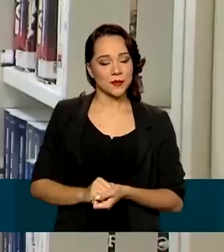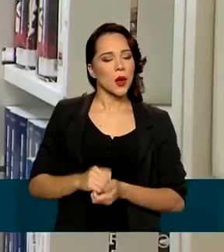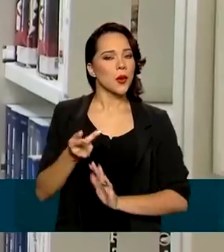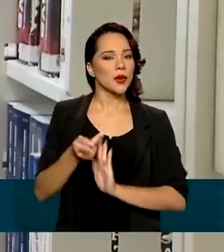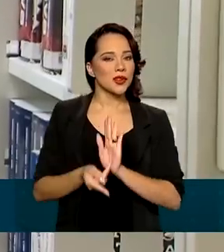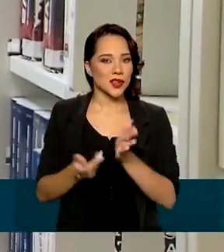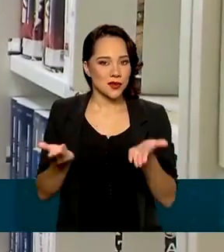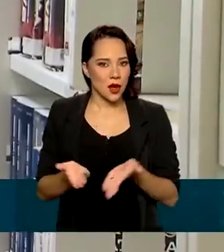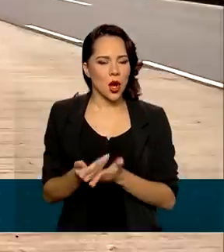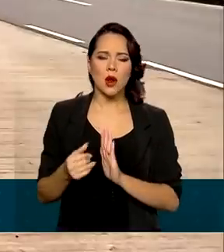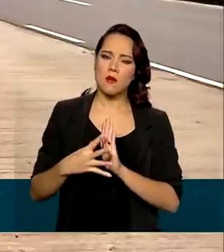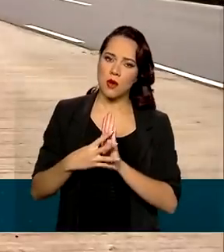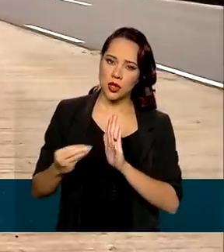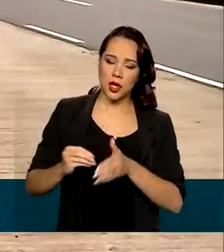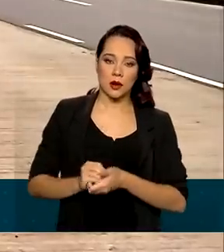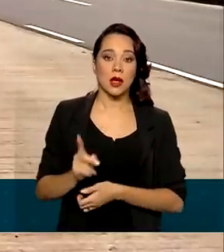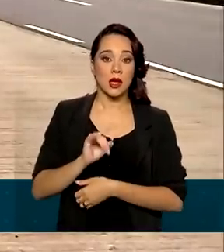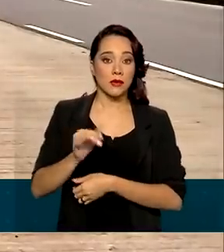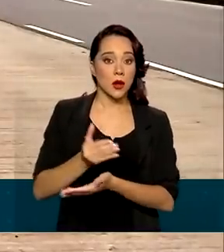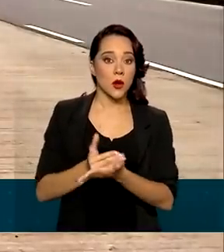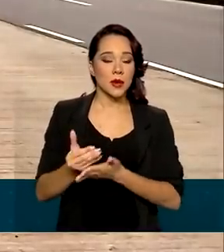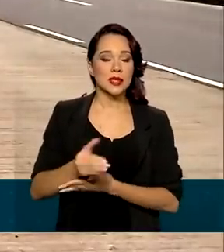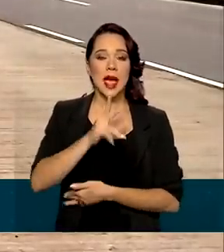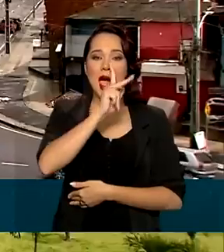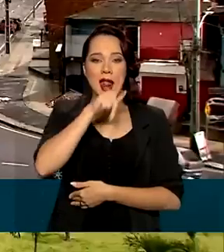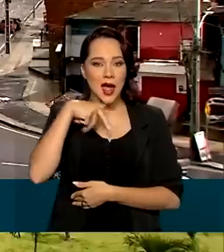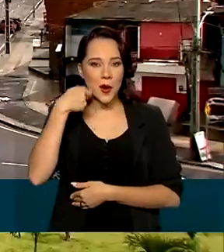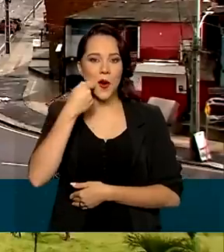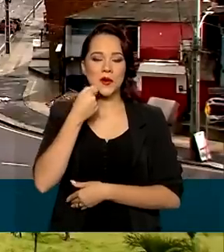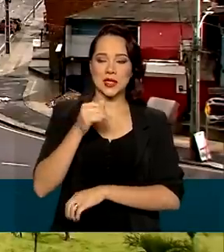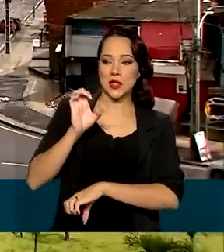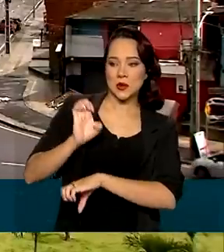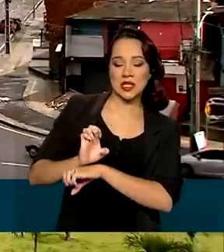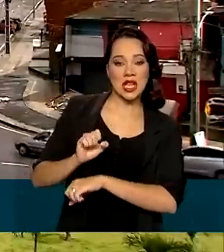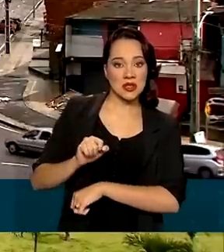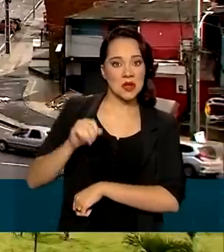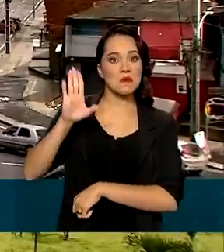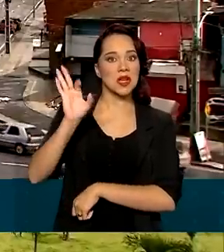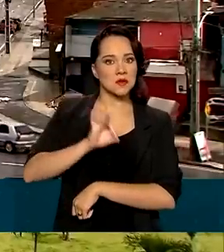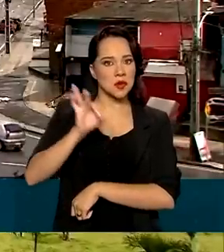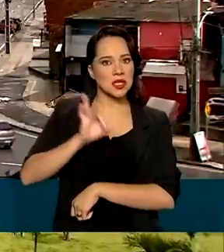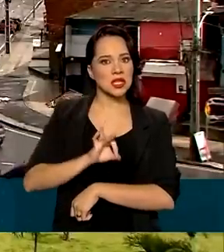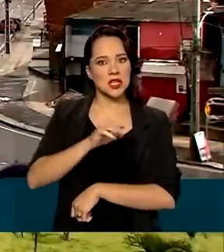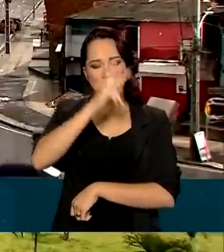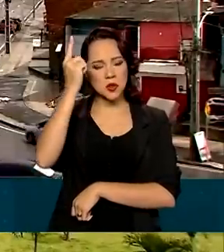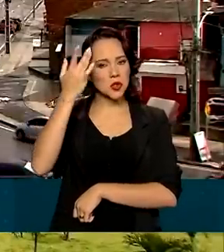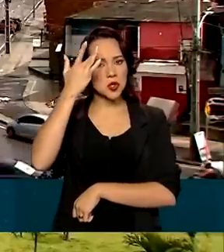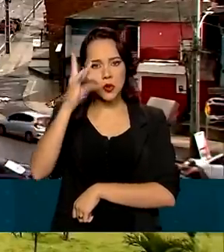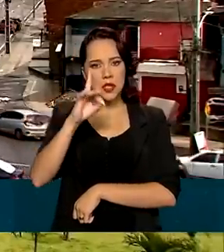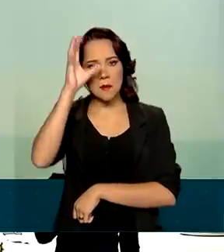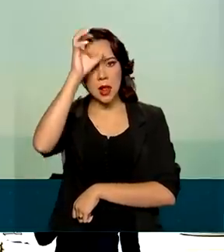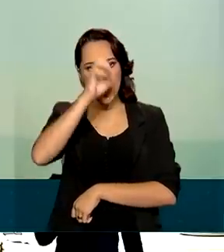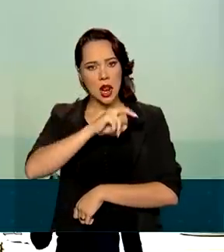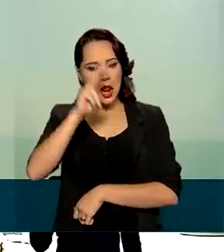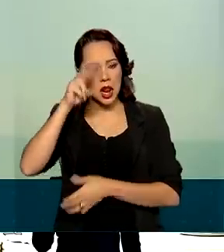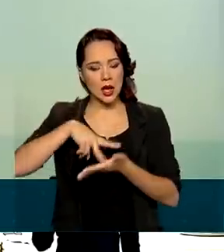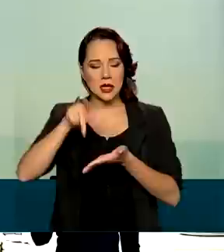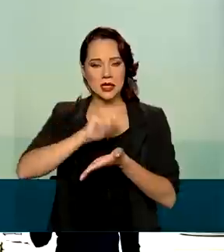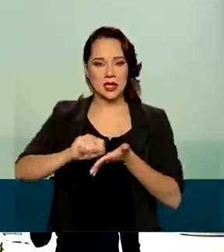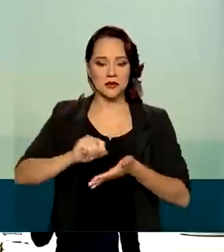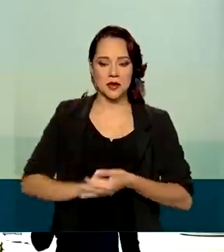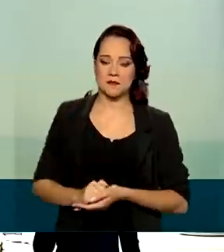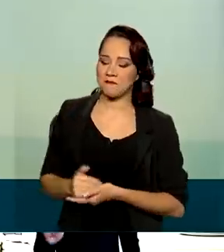projeto agora é piloto e será iniciado em Alagoas, estado com a maior taxa de analfabetos do país. Estamos